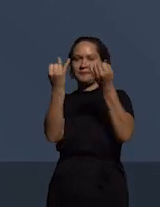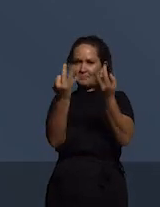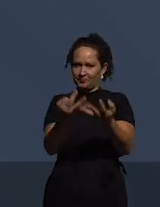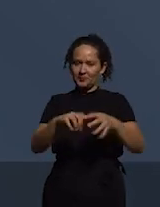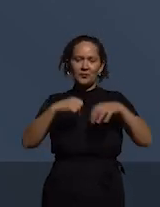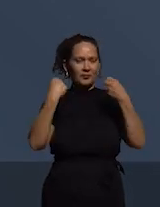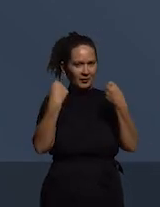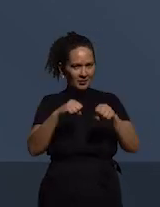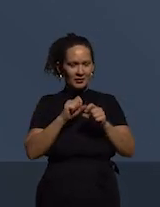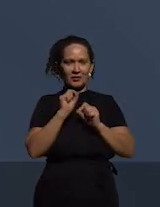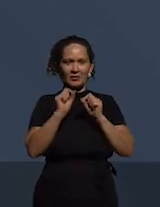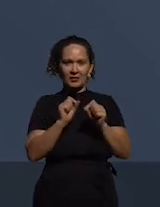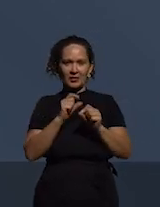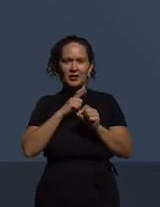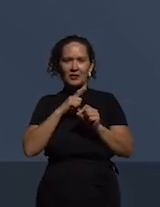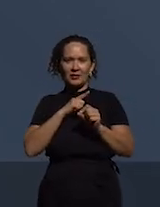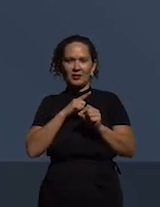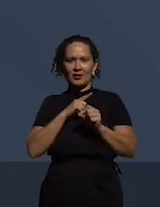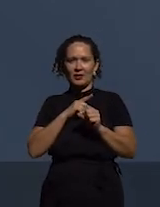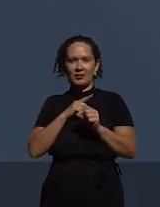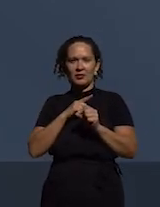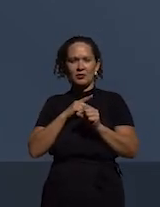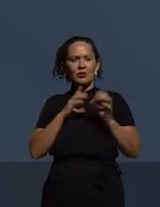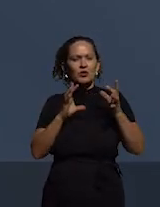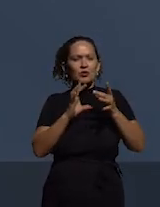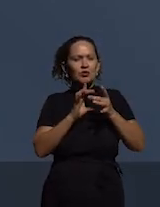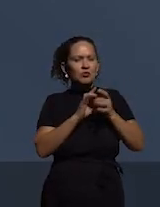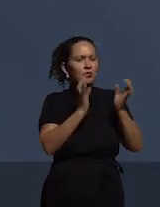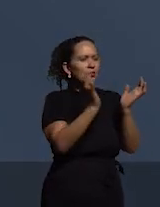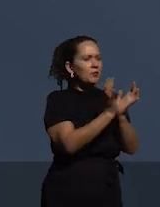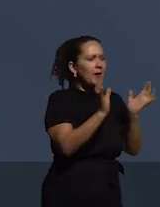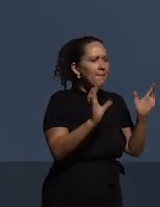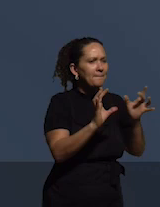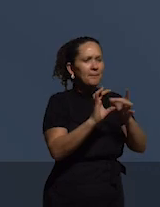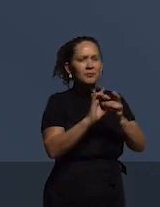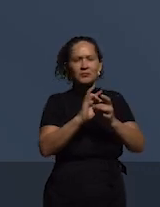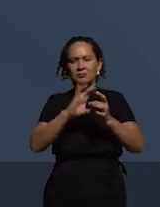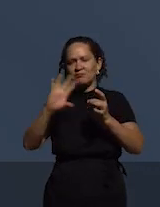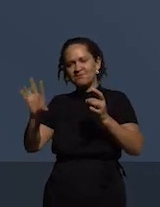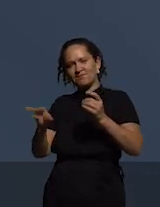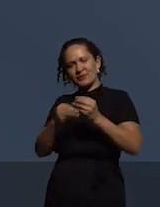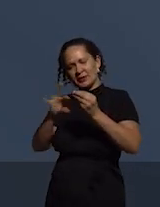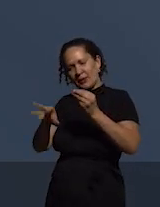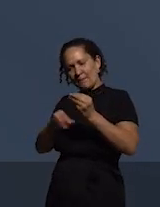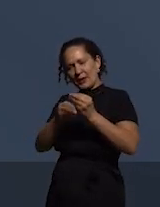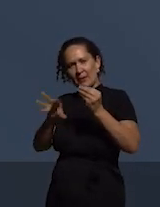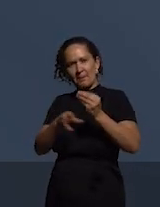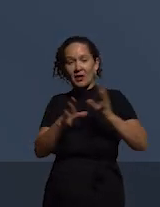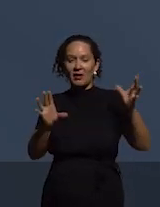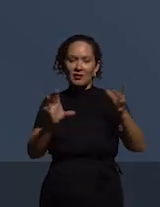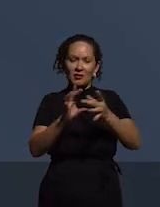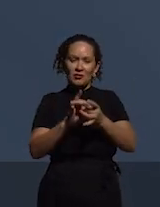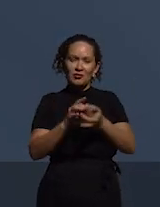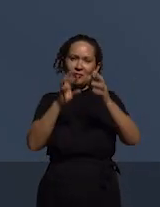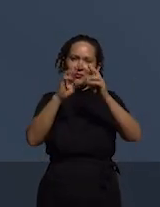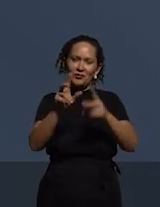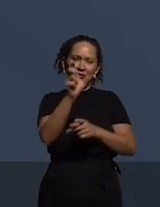necessário que existam que se formem coalizões na sociedade civil então que as organizações de diferentes